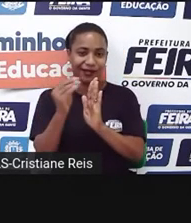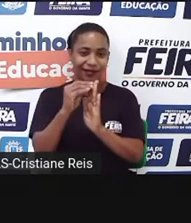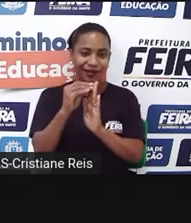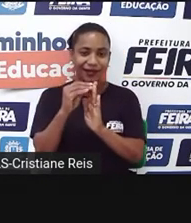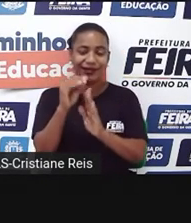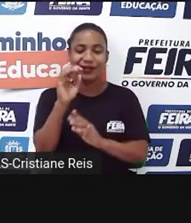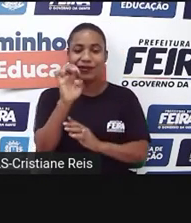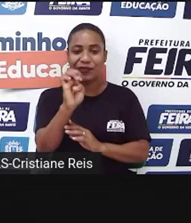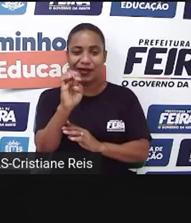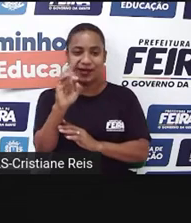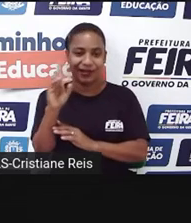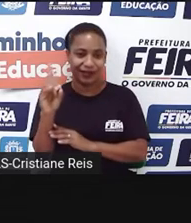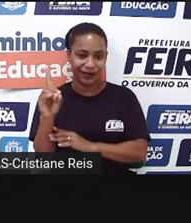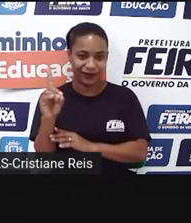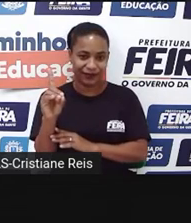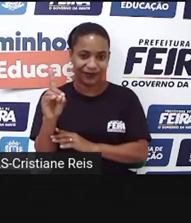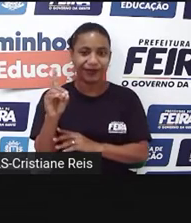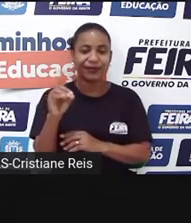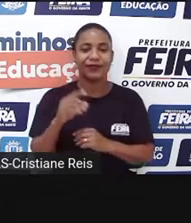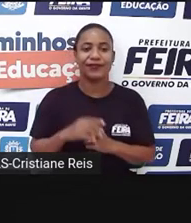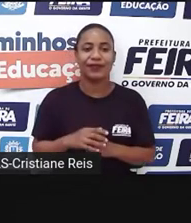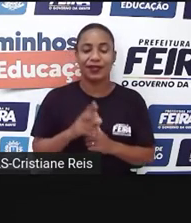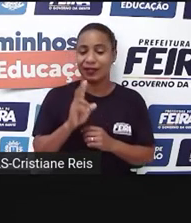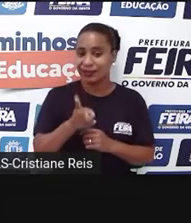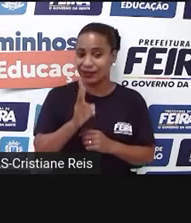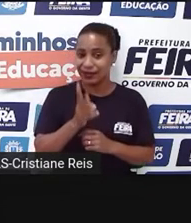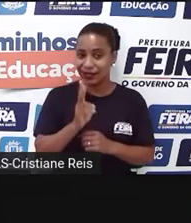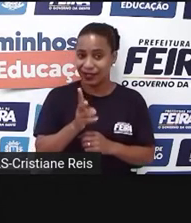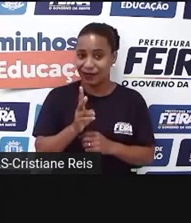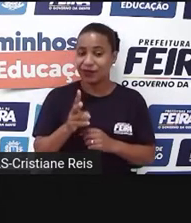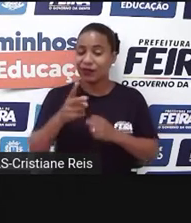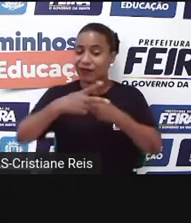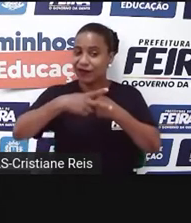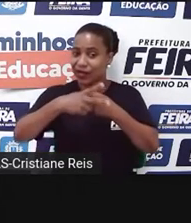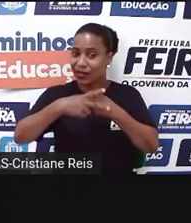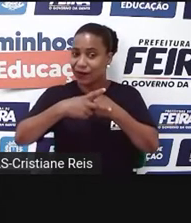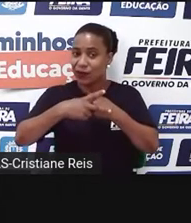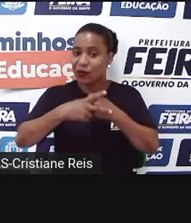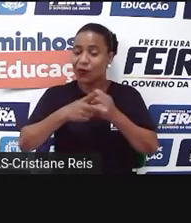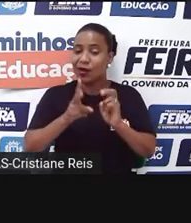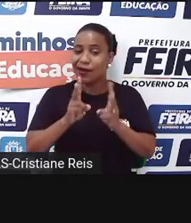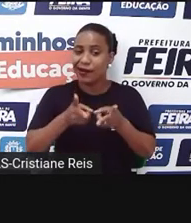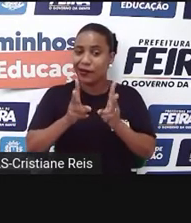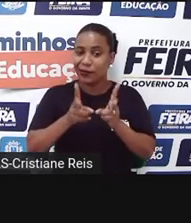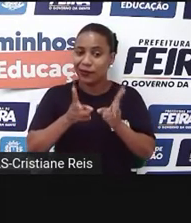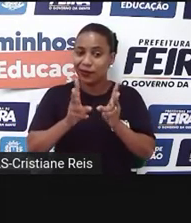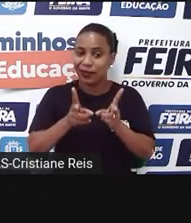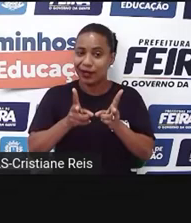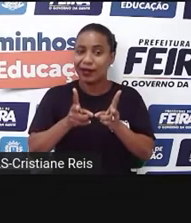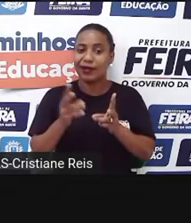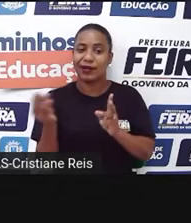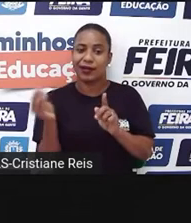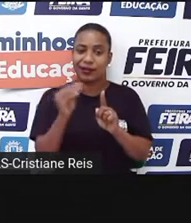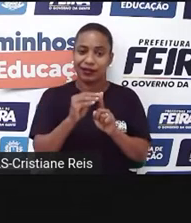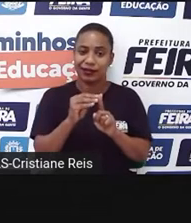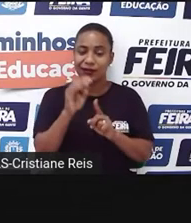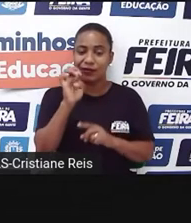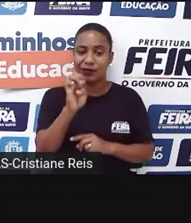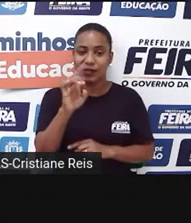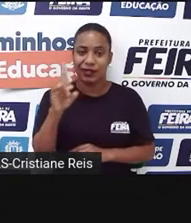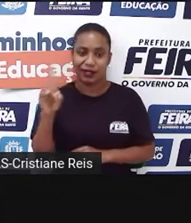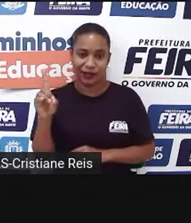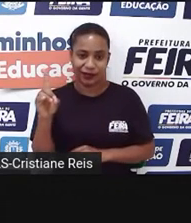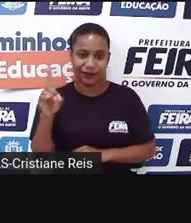regulares, eu vou acrescentar o ed. É claro que existem algumas exceções. Por exemplo, I